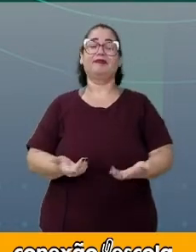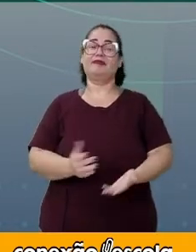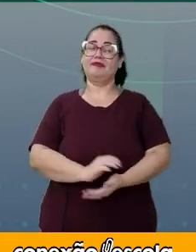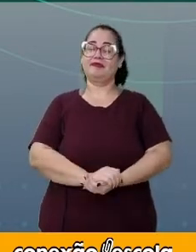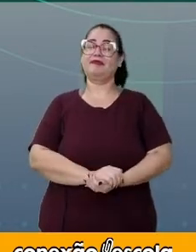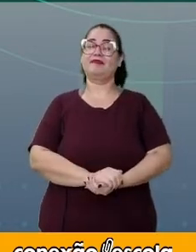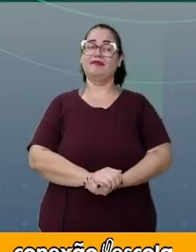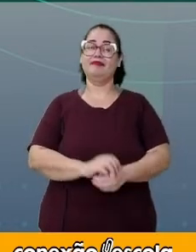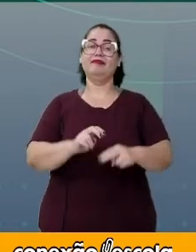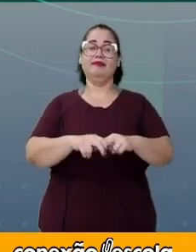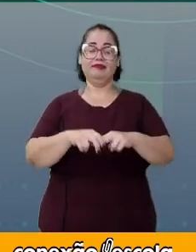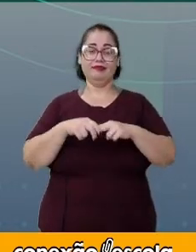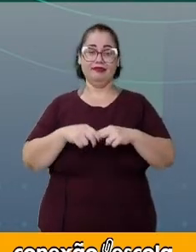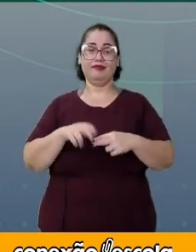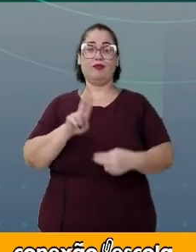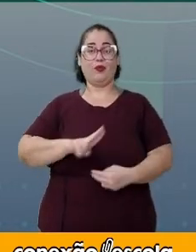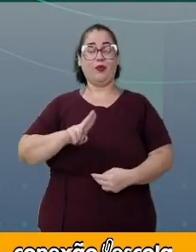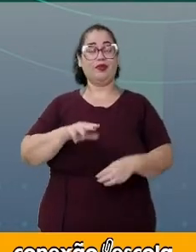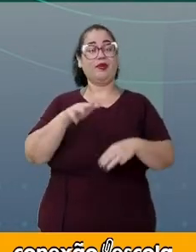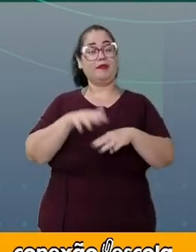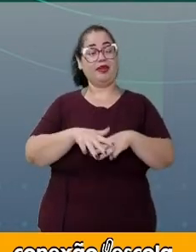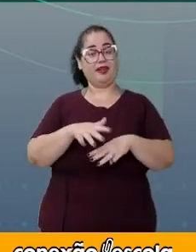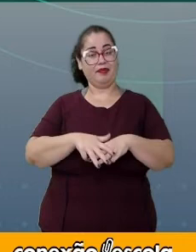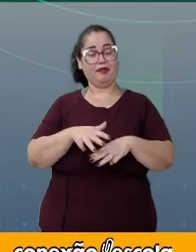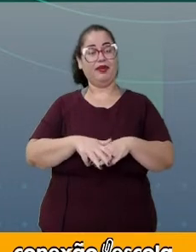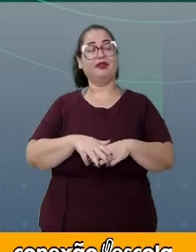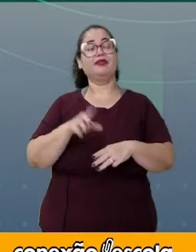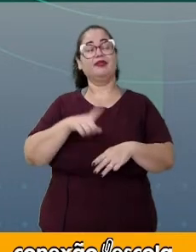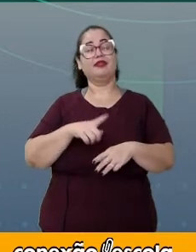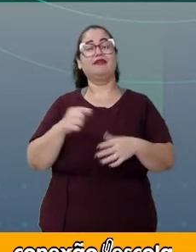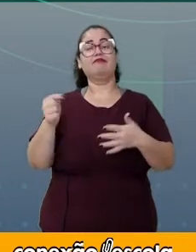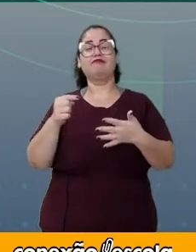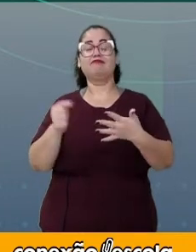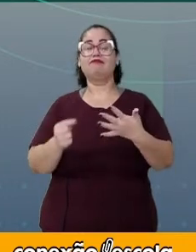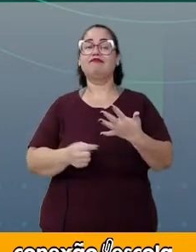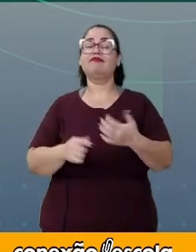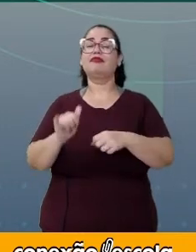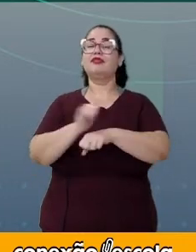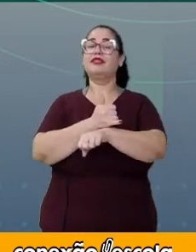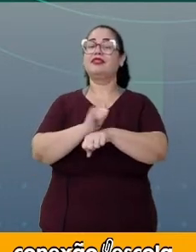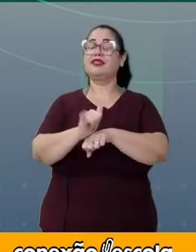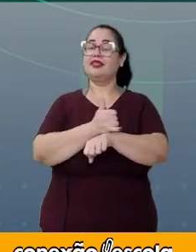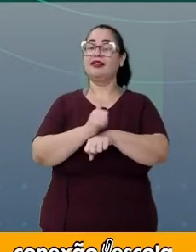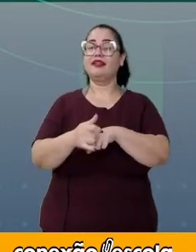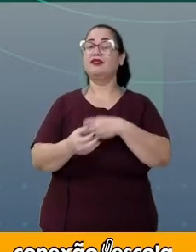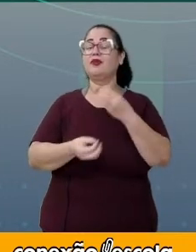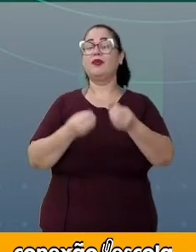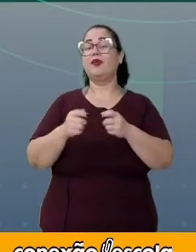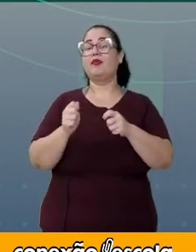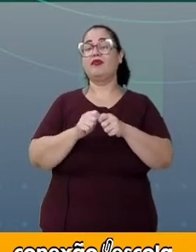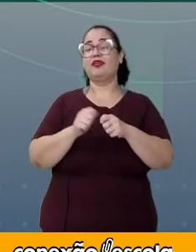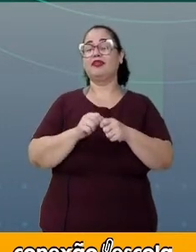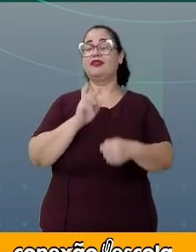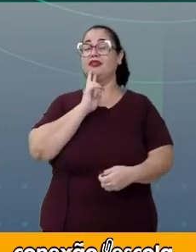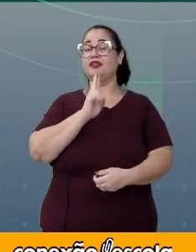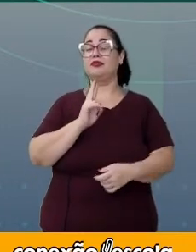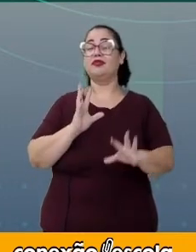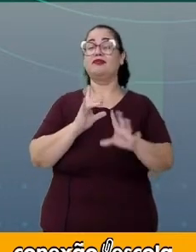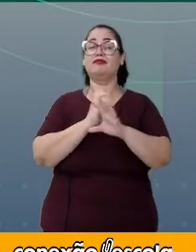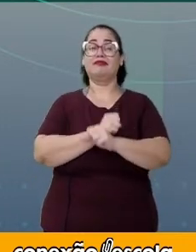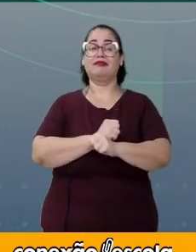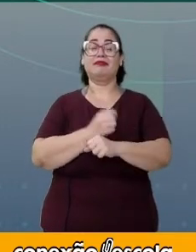isso que foi desenvolvido na matemática determinadas estratégias para fazer esses